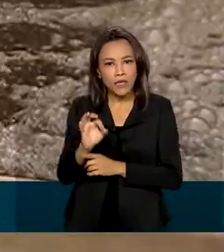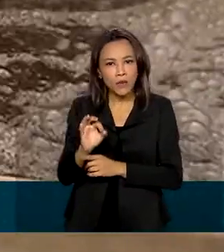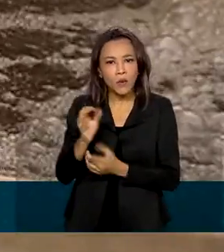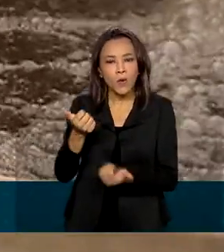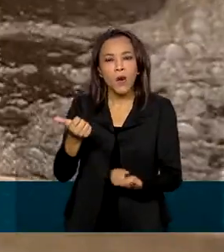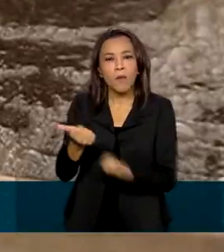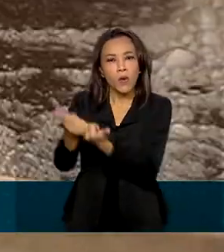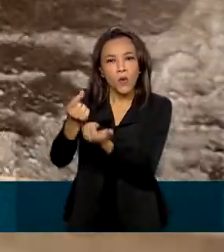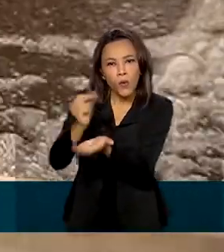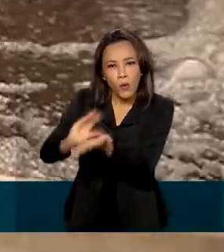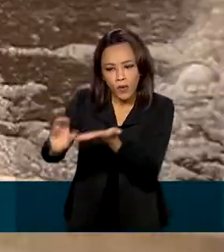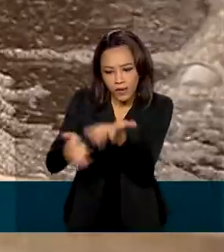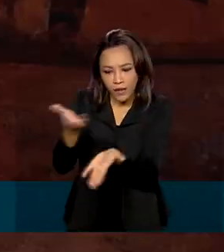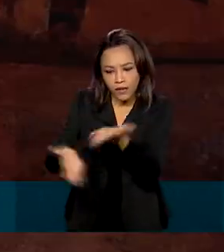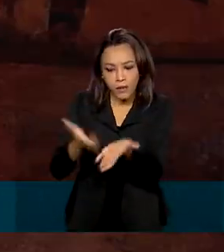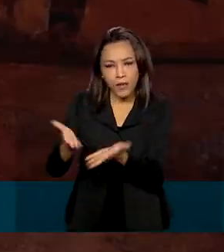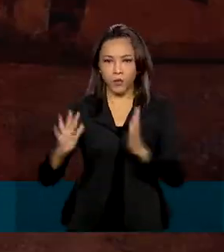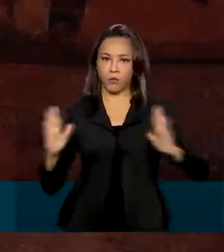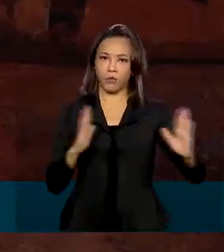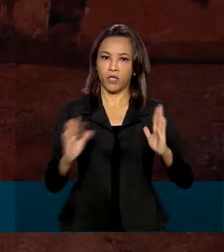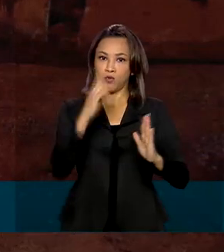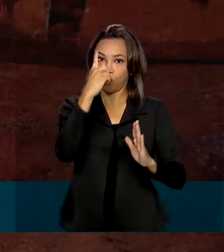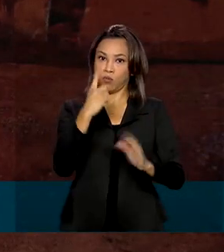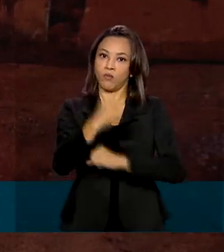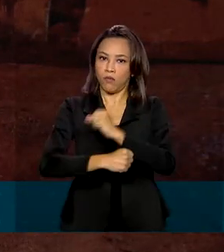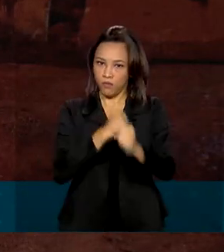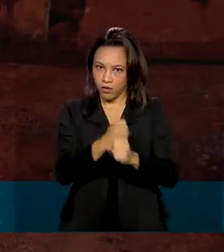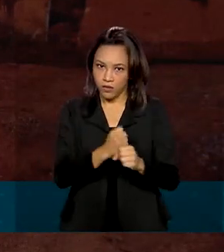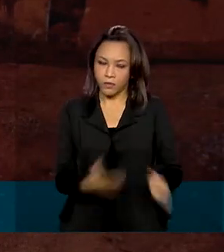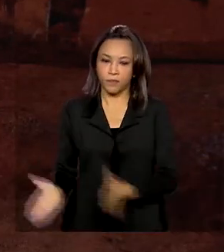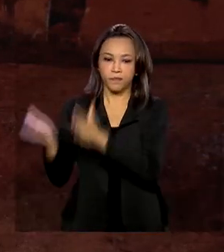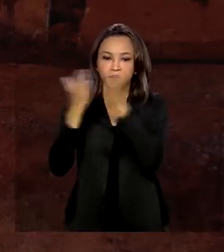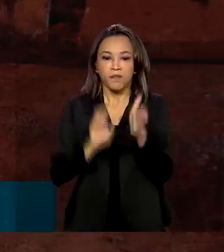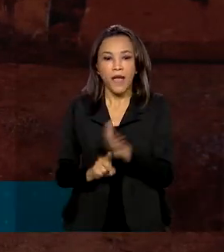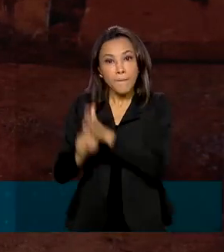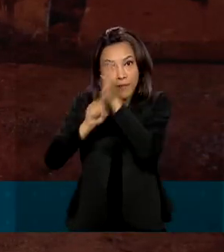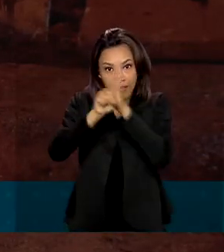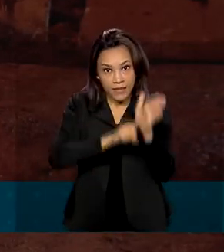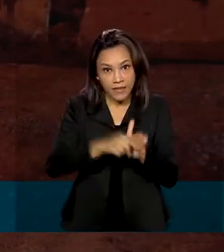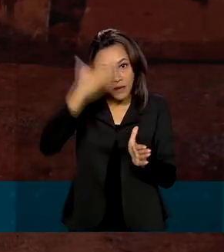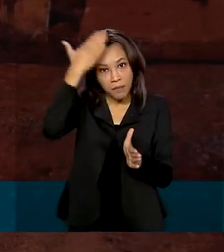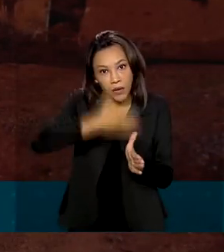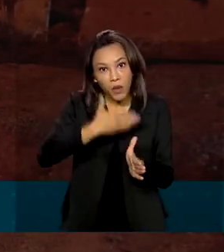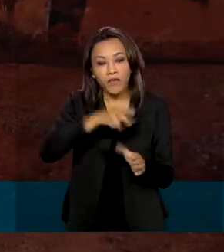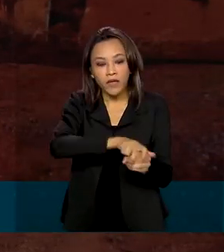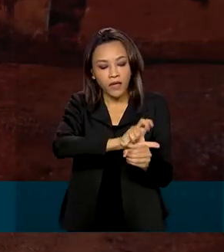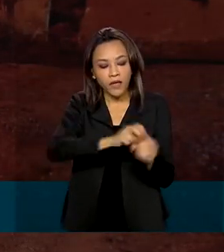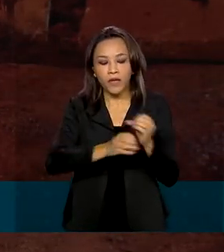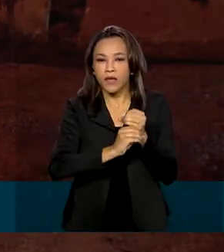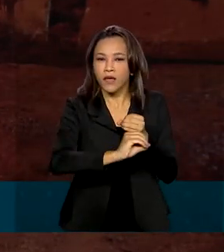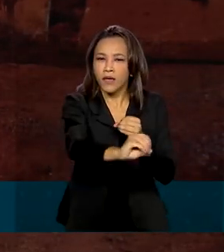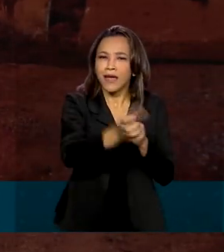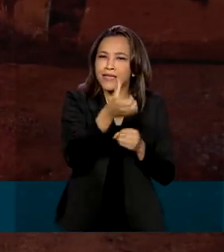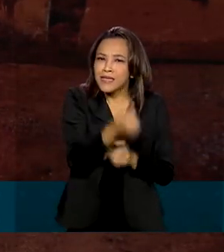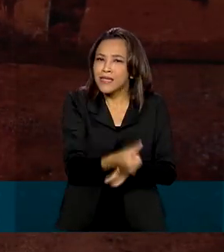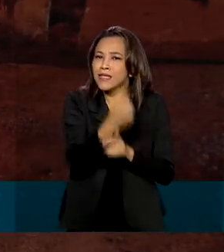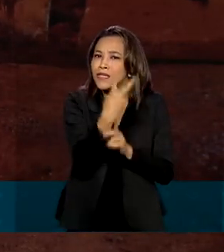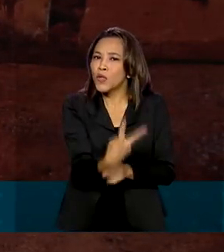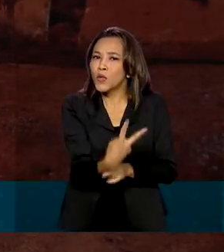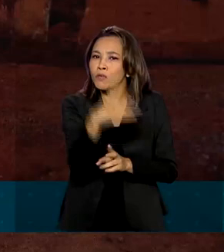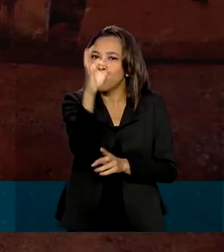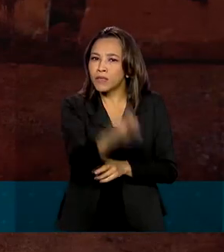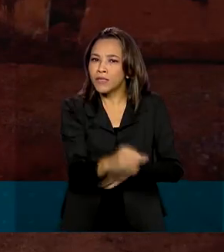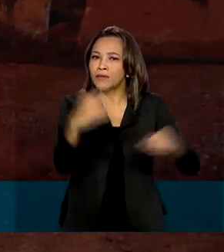de esgoto no período de um ano. Segundo a pesquisa, a cobertura de esgotamento sanitário é de 62% nas áreas